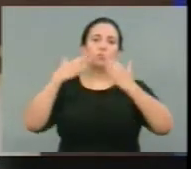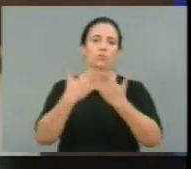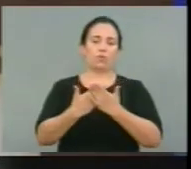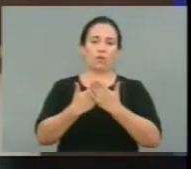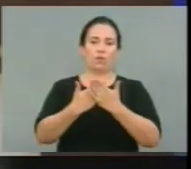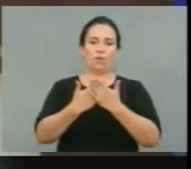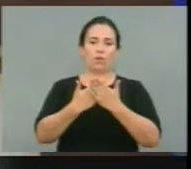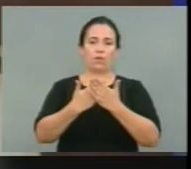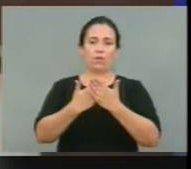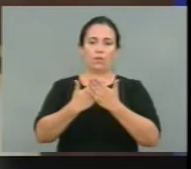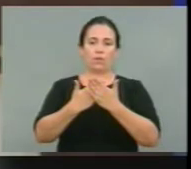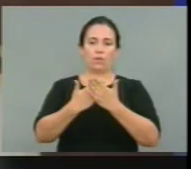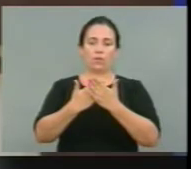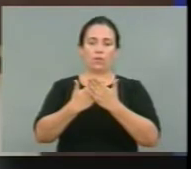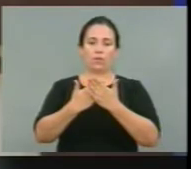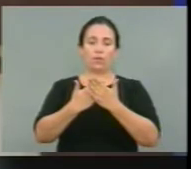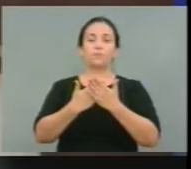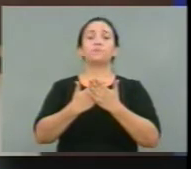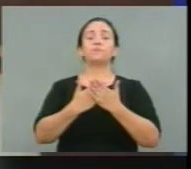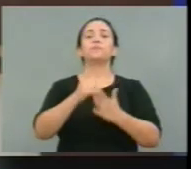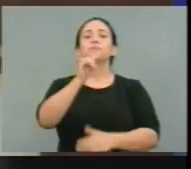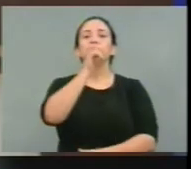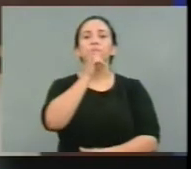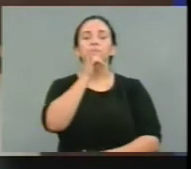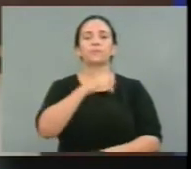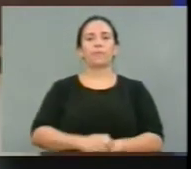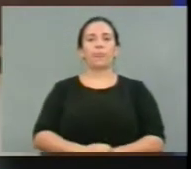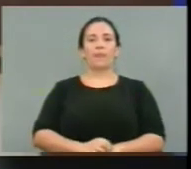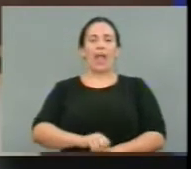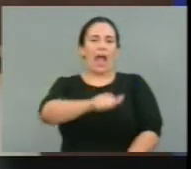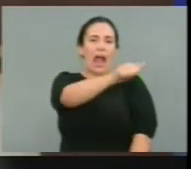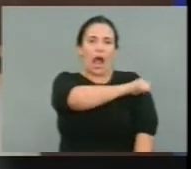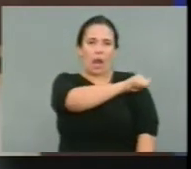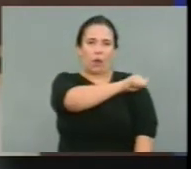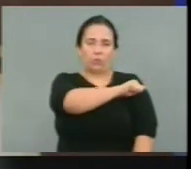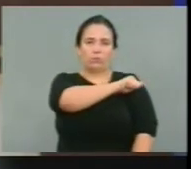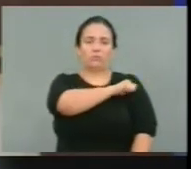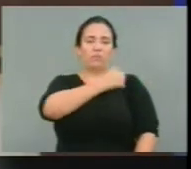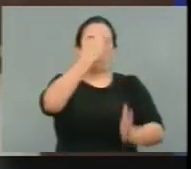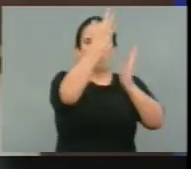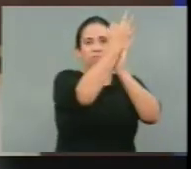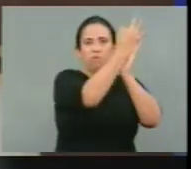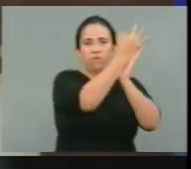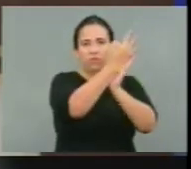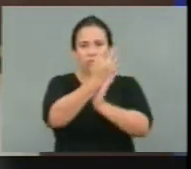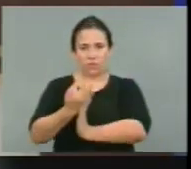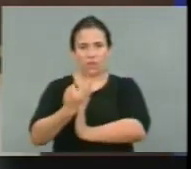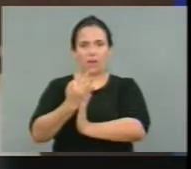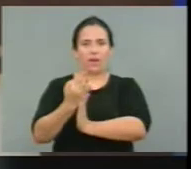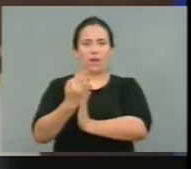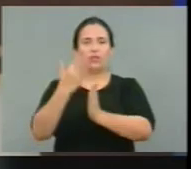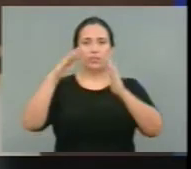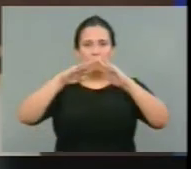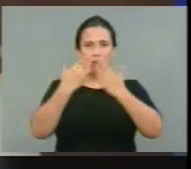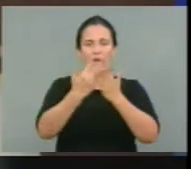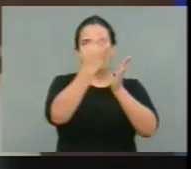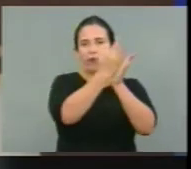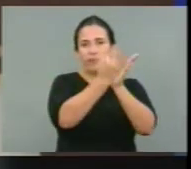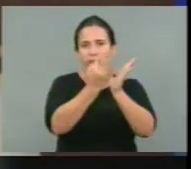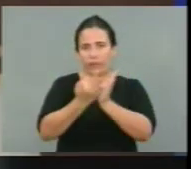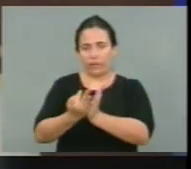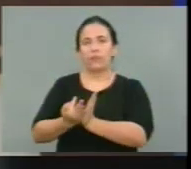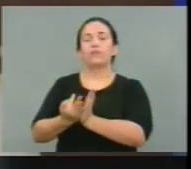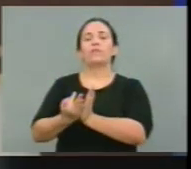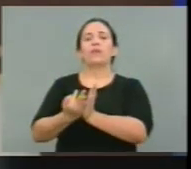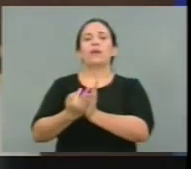Busca ativa de quem saiu da escola. Se ele deixou de ir para a escola, tem que procurar a família, procurar... Busca